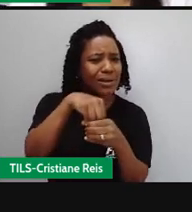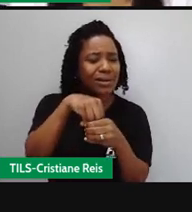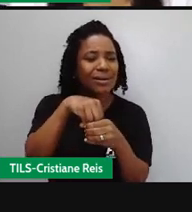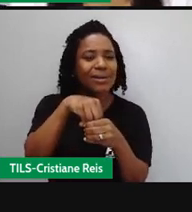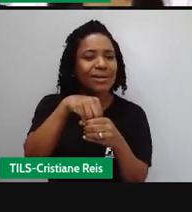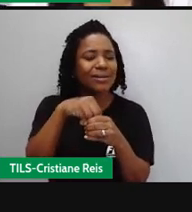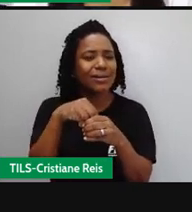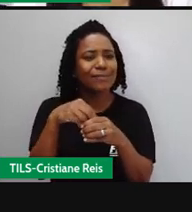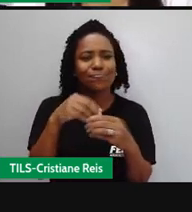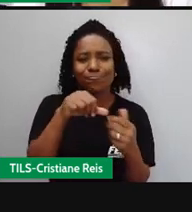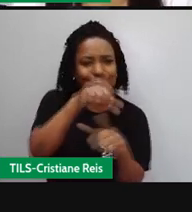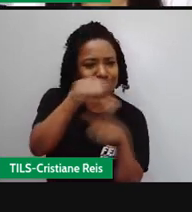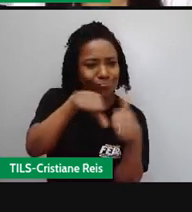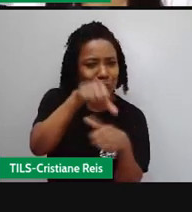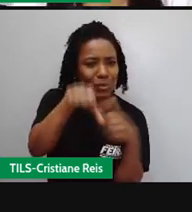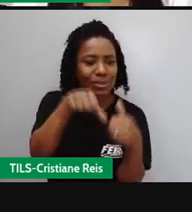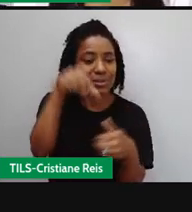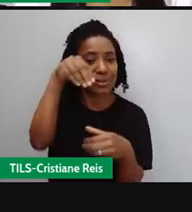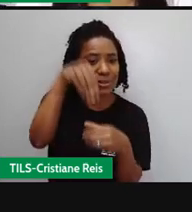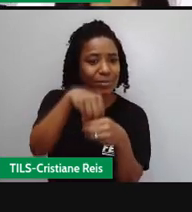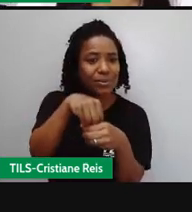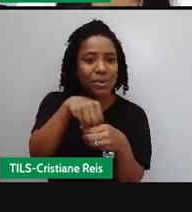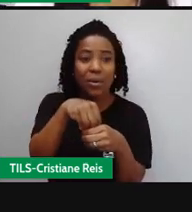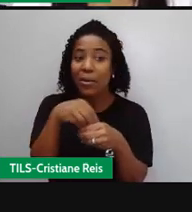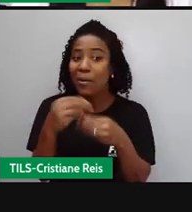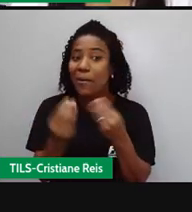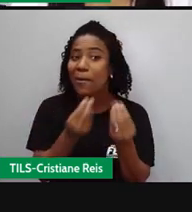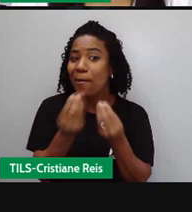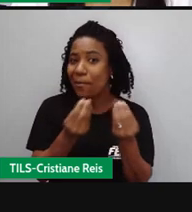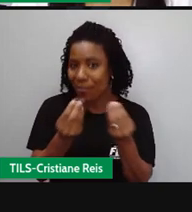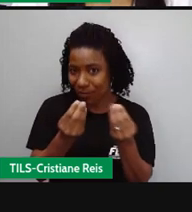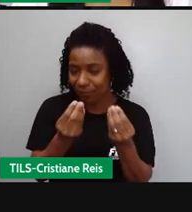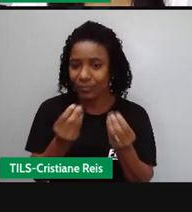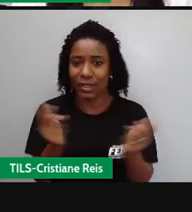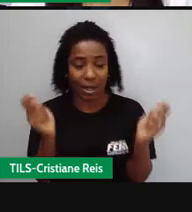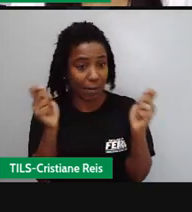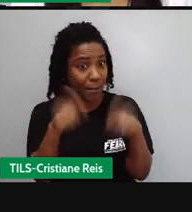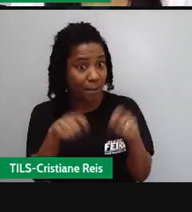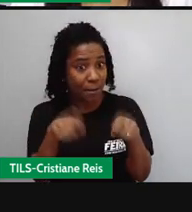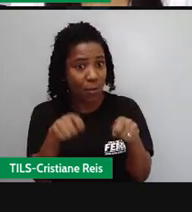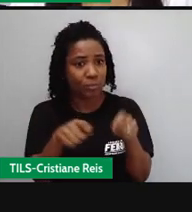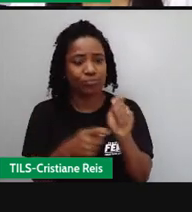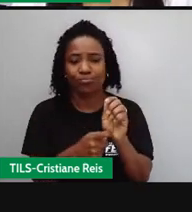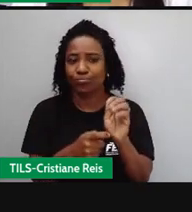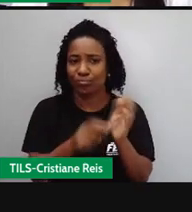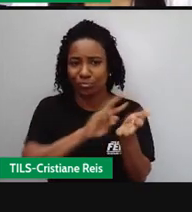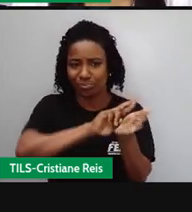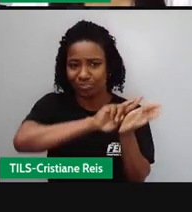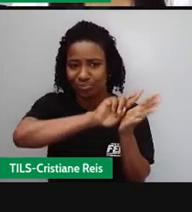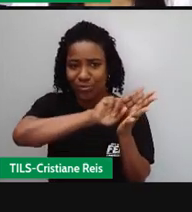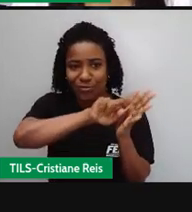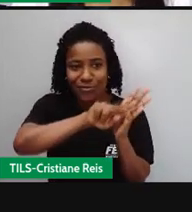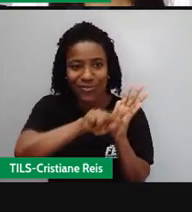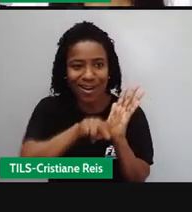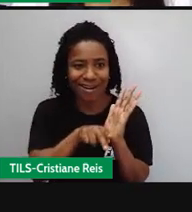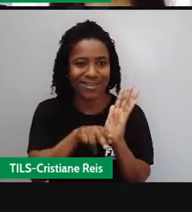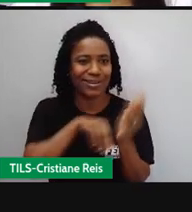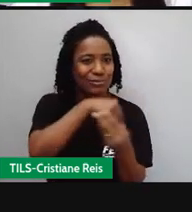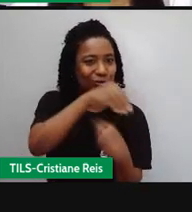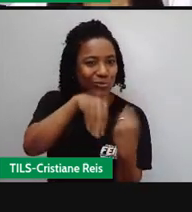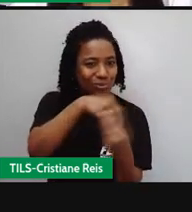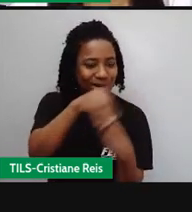Ela pode se apresentar de diversas formas, com características misturadas de vários